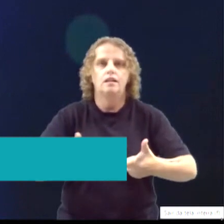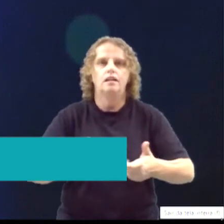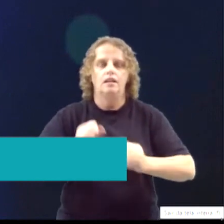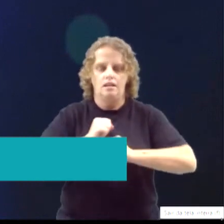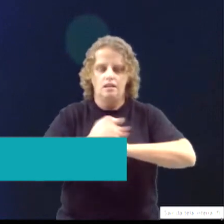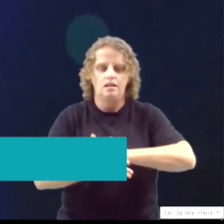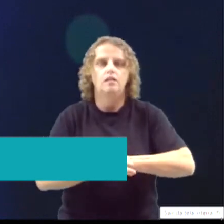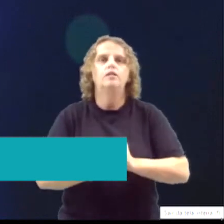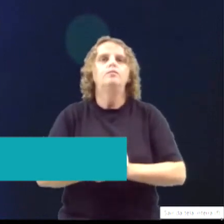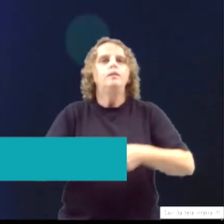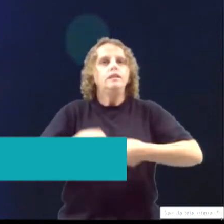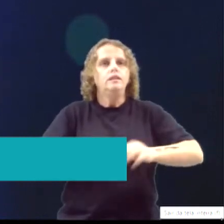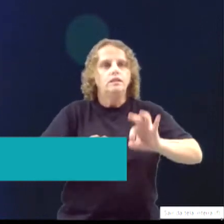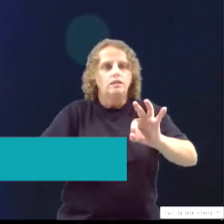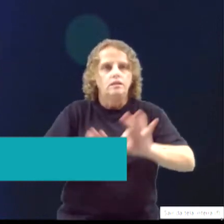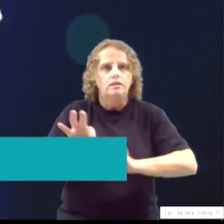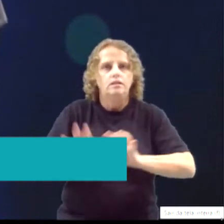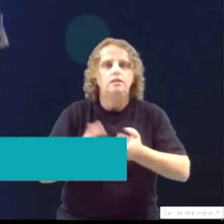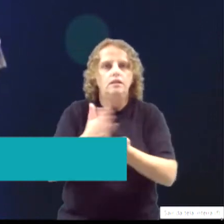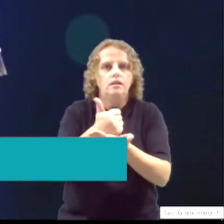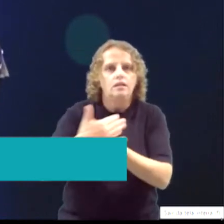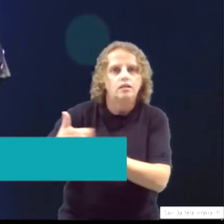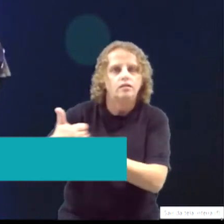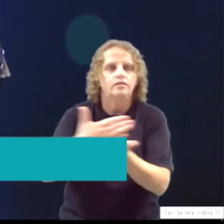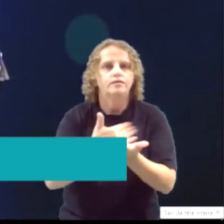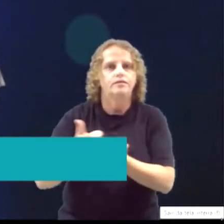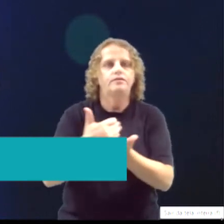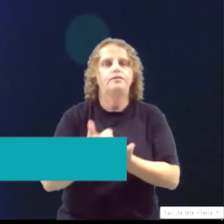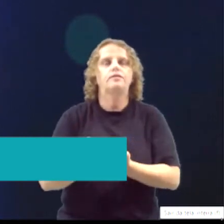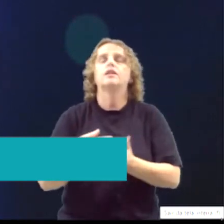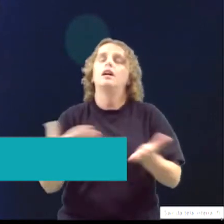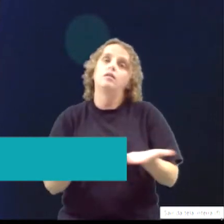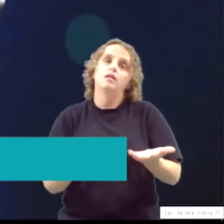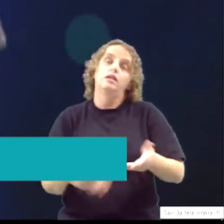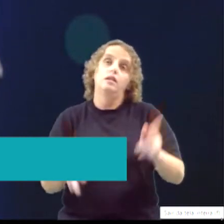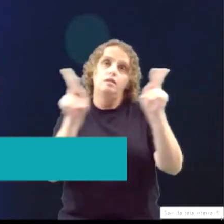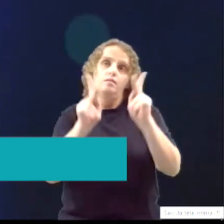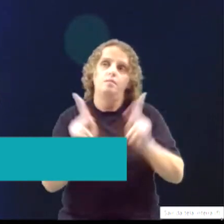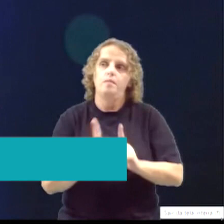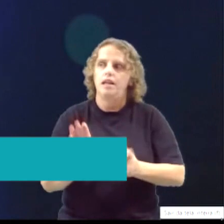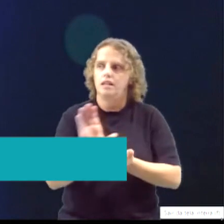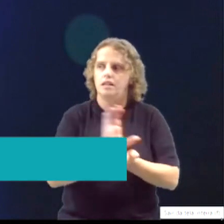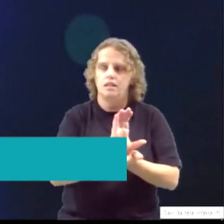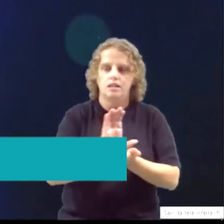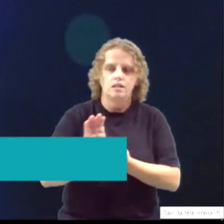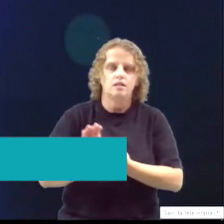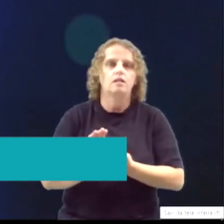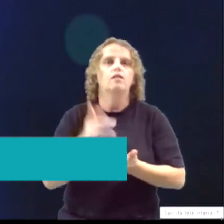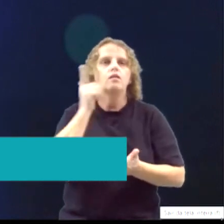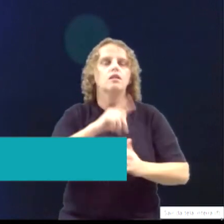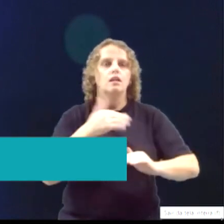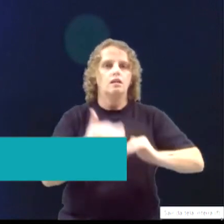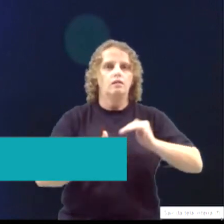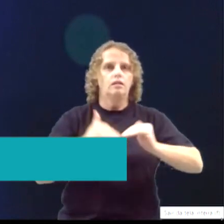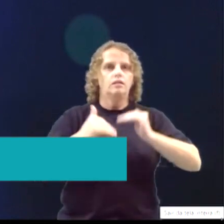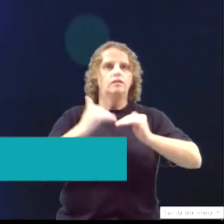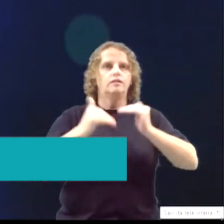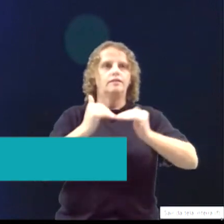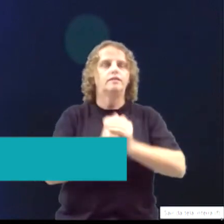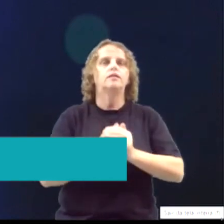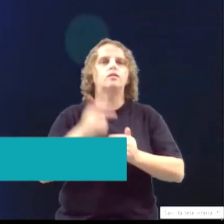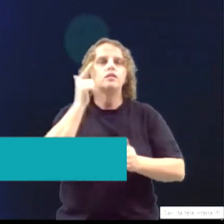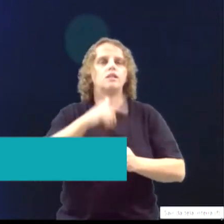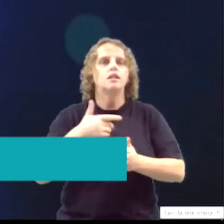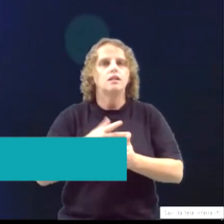orçamento brasileiro com a PEC da guerra no período da paz, no período que a gente possa crescer, no período que a gente possa encaminhar